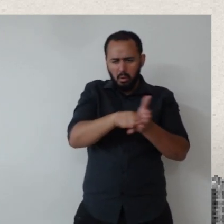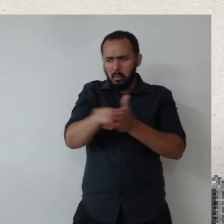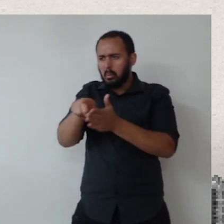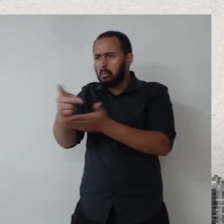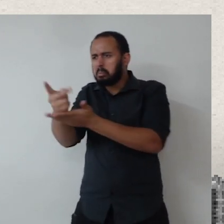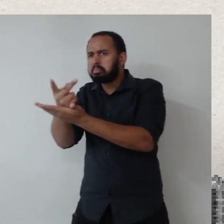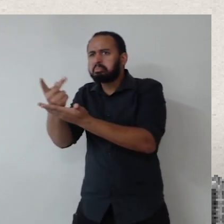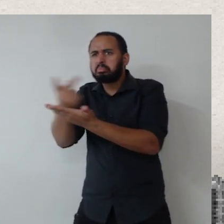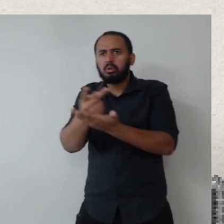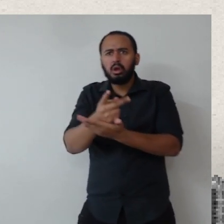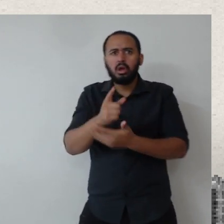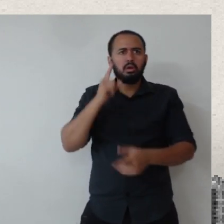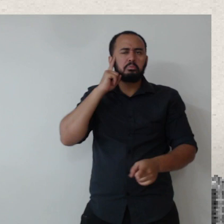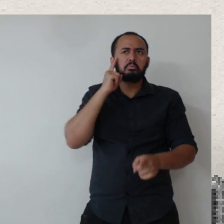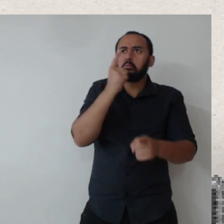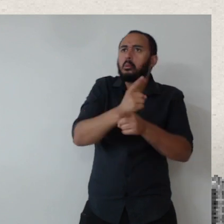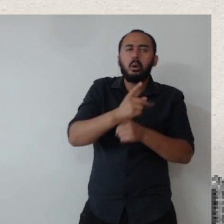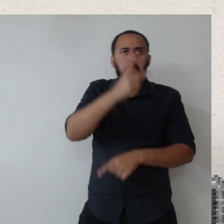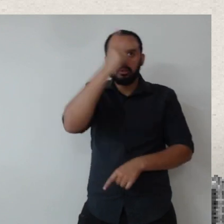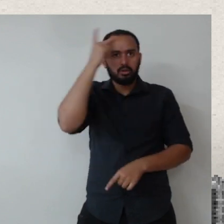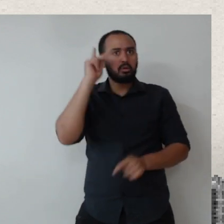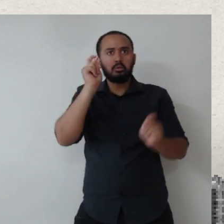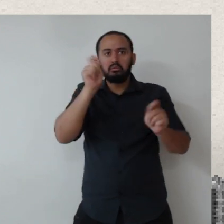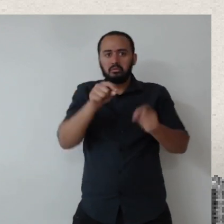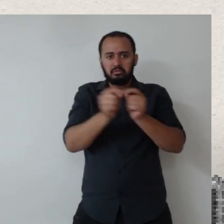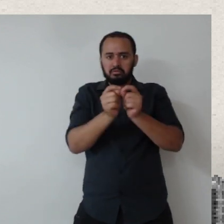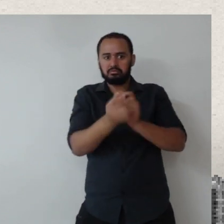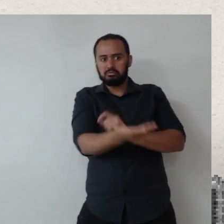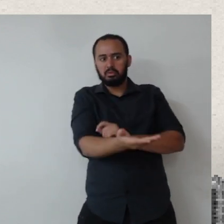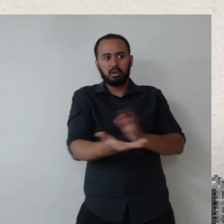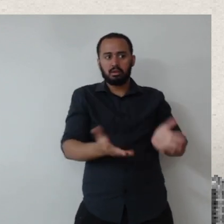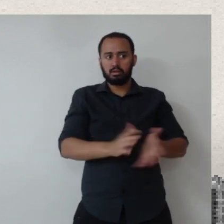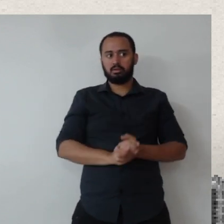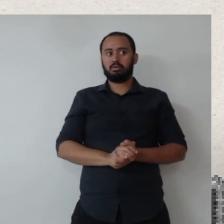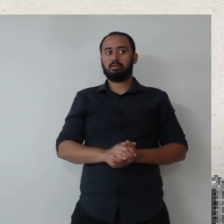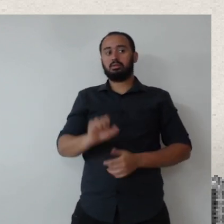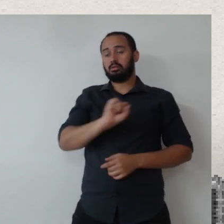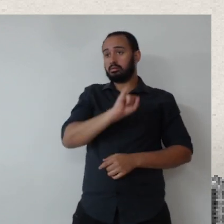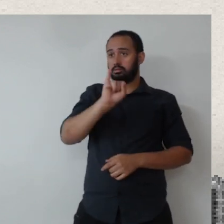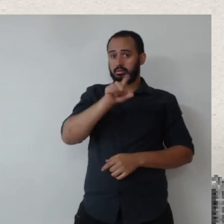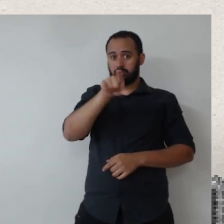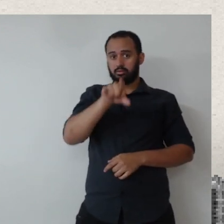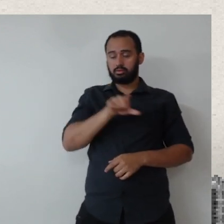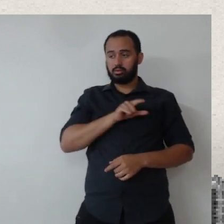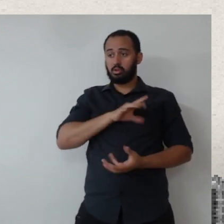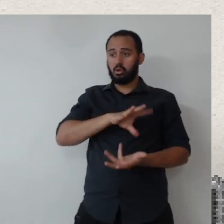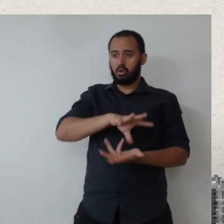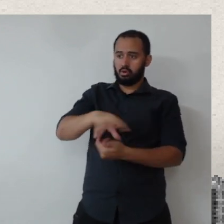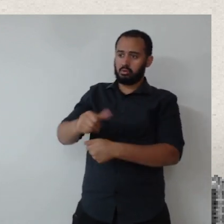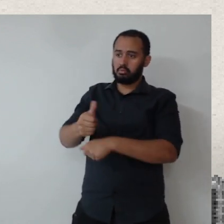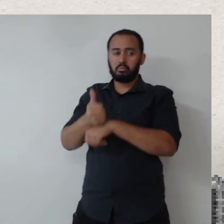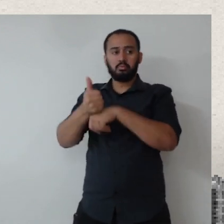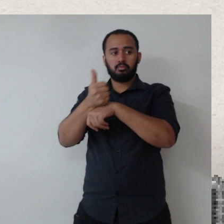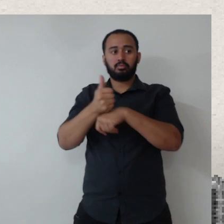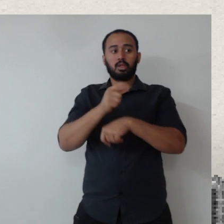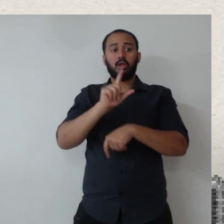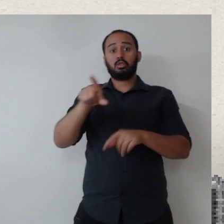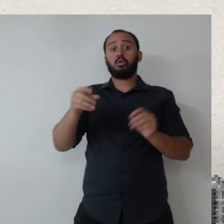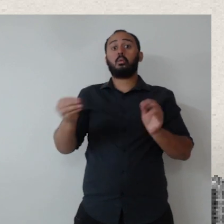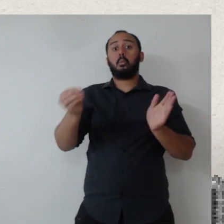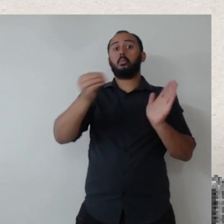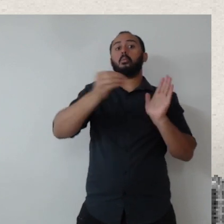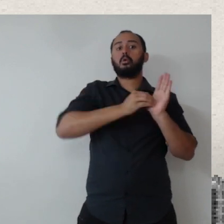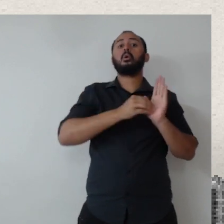forneça aquilo. Aí sim, a legislação, a própria AGU, do modelo, ela diz que se não tiver critério de sustentabilidade, justifique. Aí